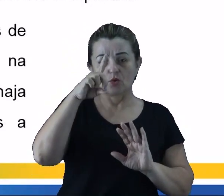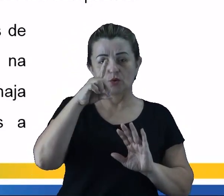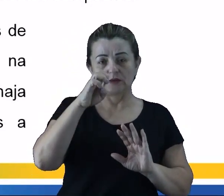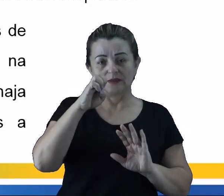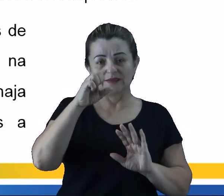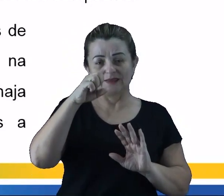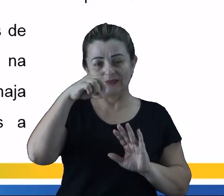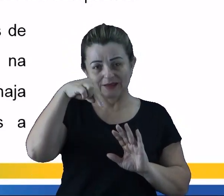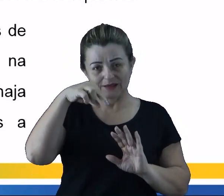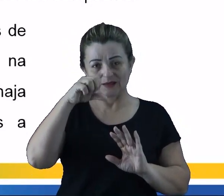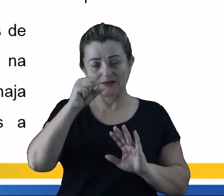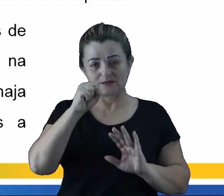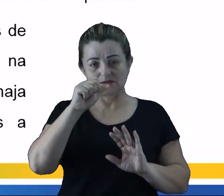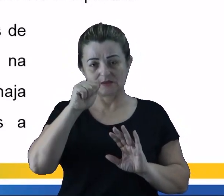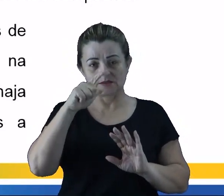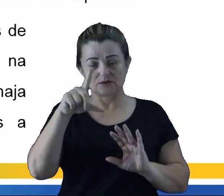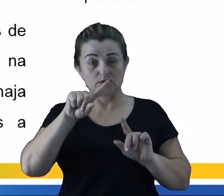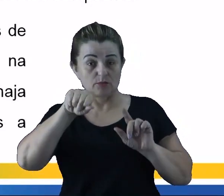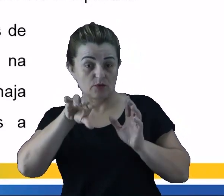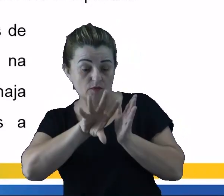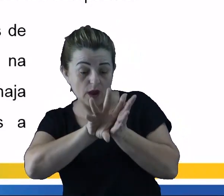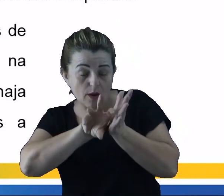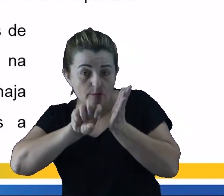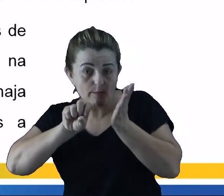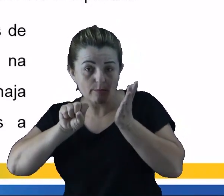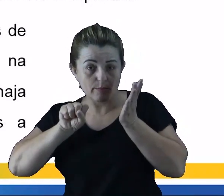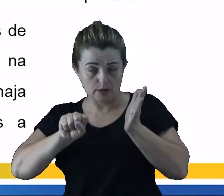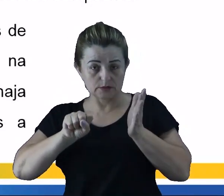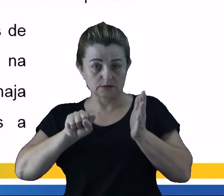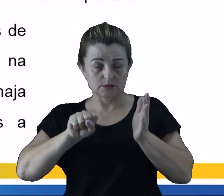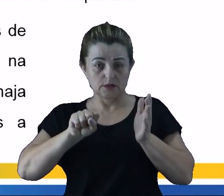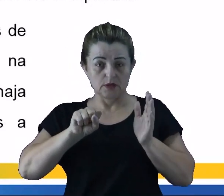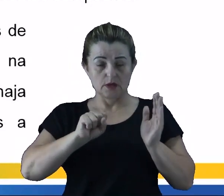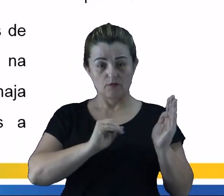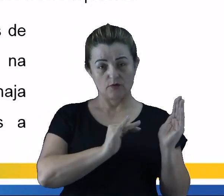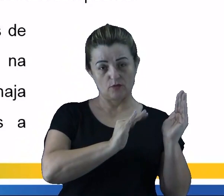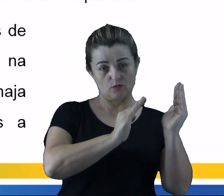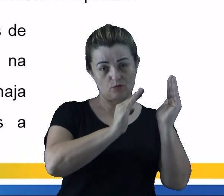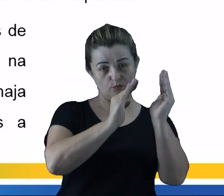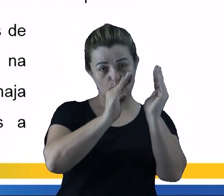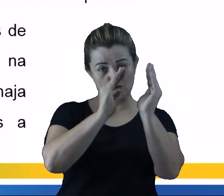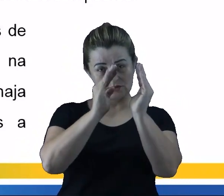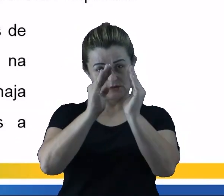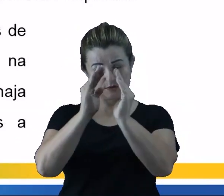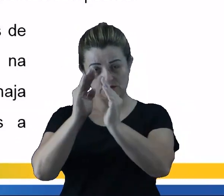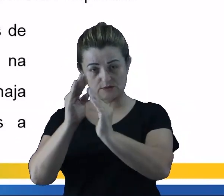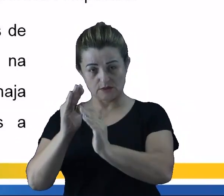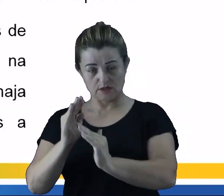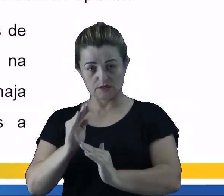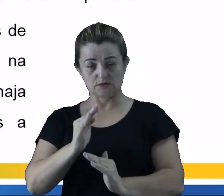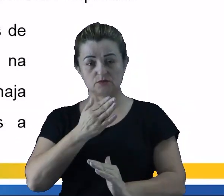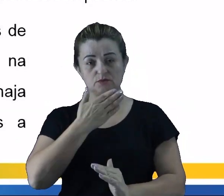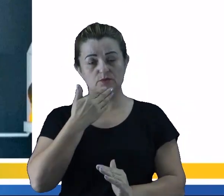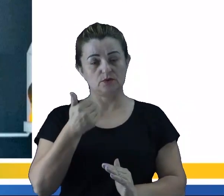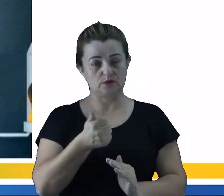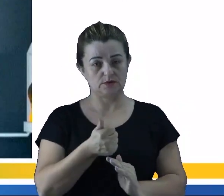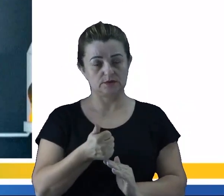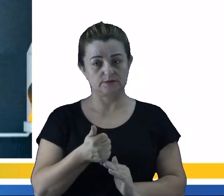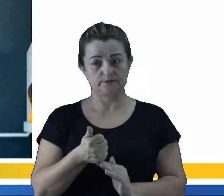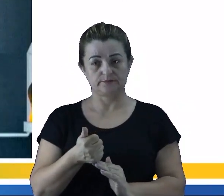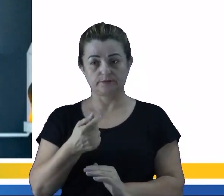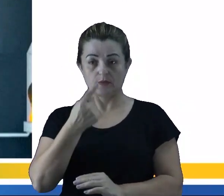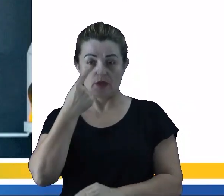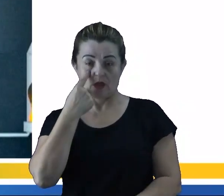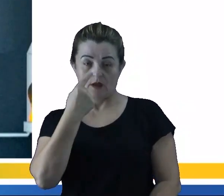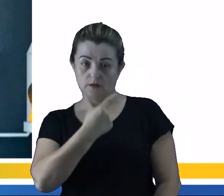após todo esse processo, ele vai ser coletado, né? E destinado ali para os processos de beneficiamento para o seu consumo. Então,